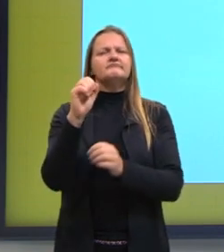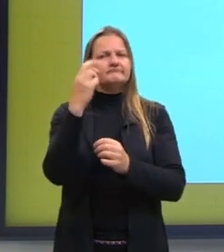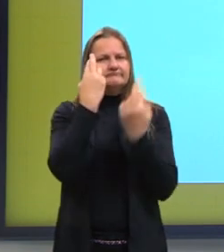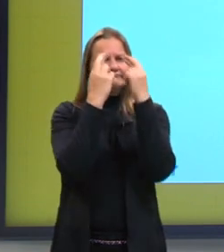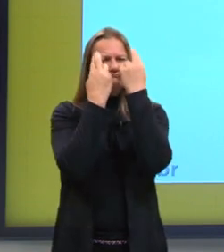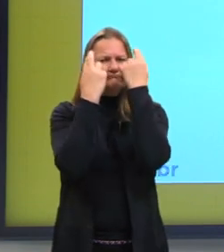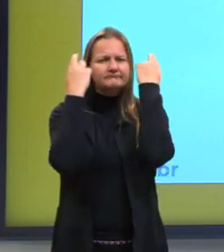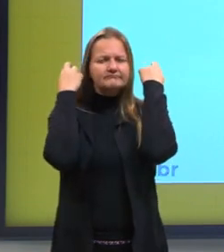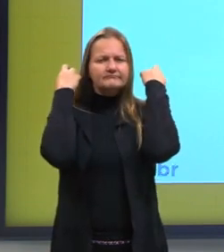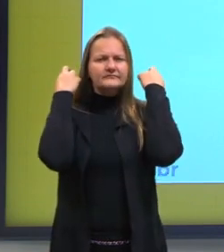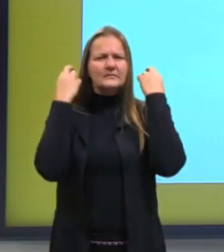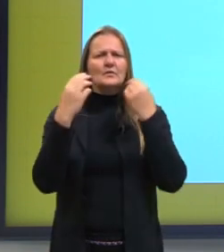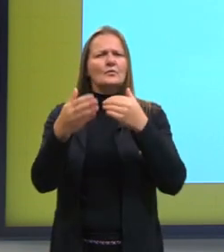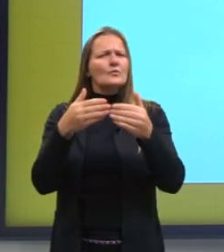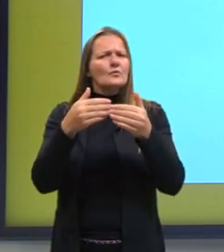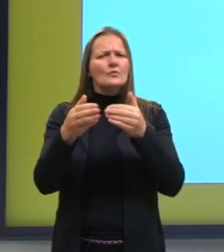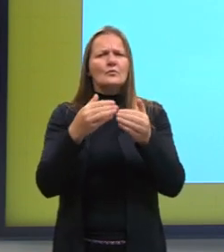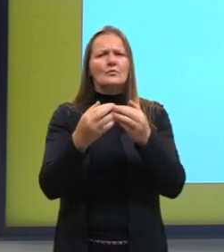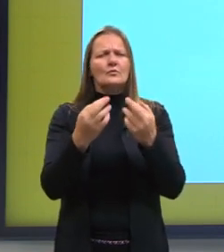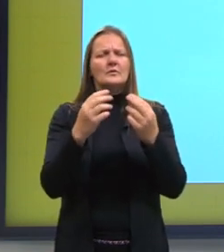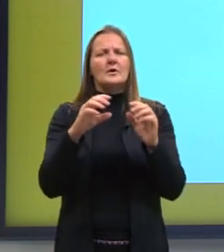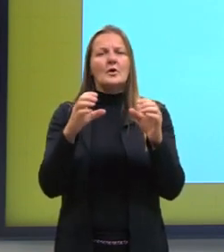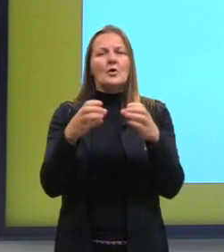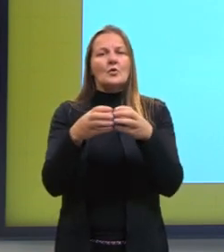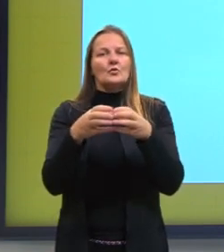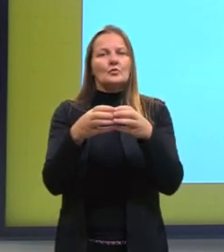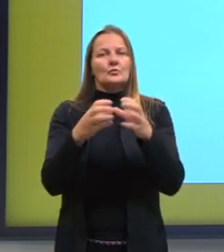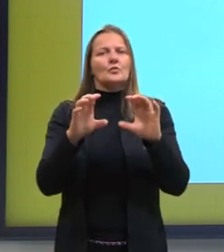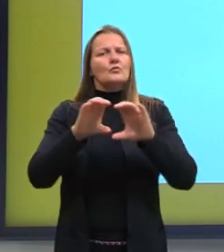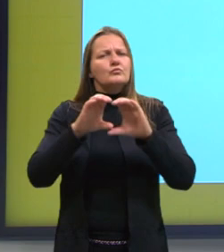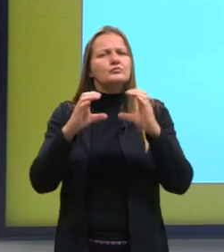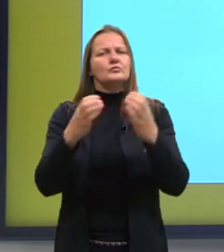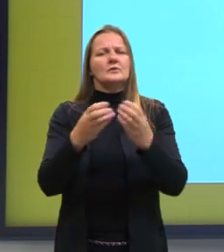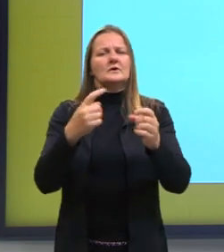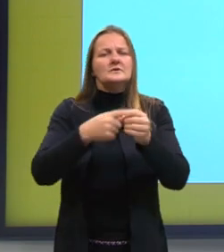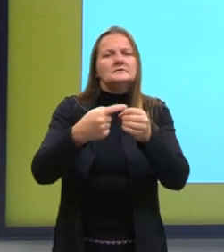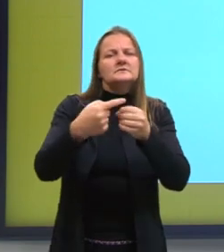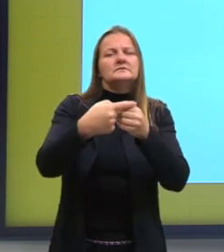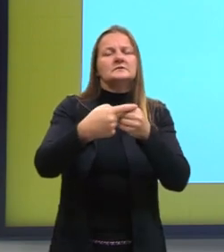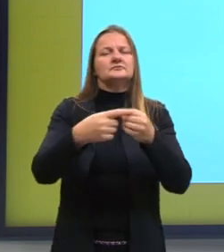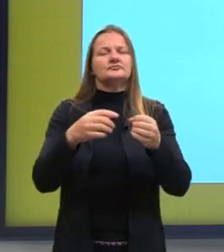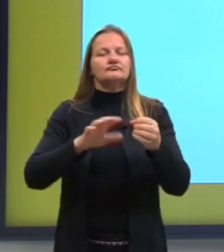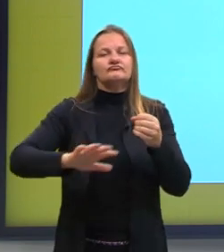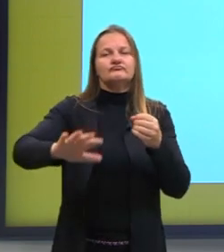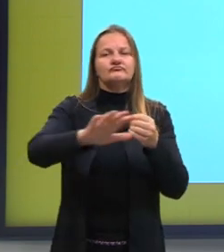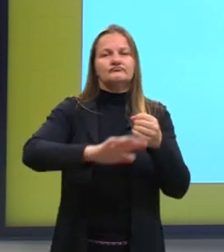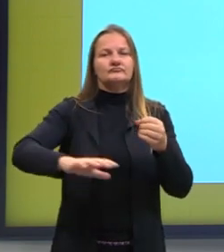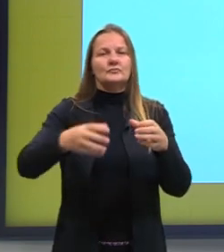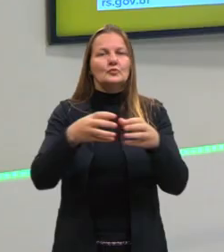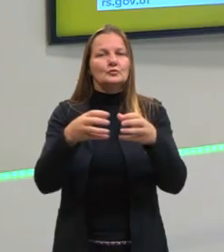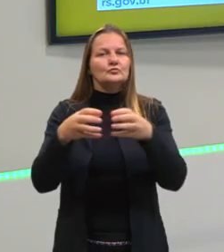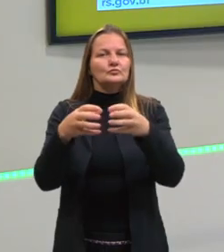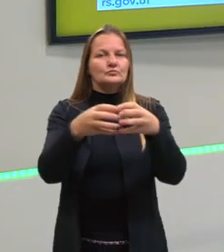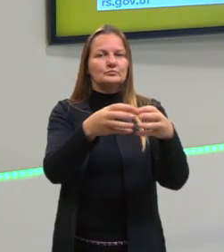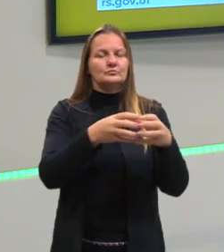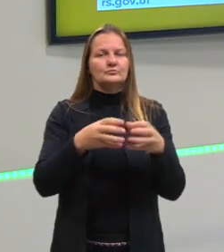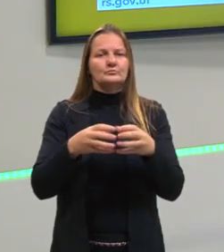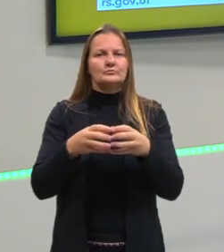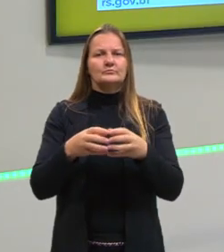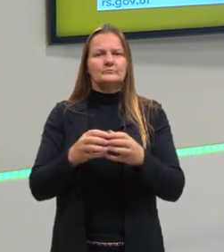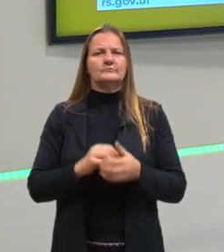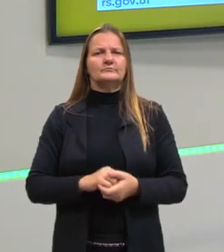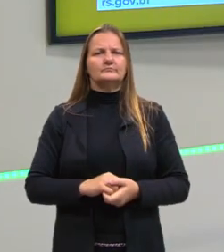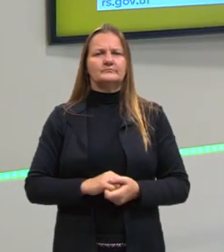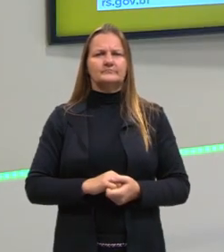componente curricular que falava dos gregos, é o coletivo, é a cidade, a paideia. estão nessa muito voltada questão da agro,